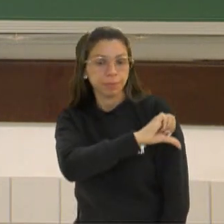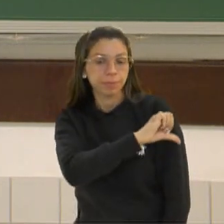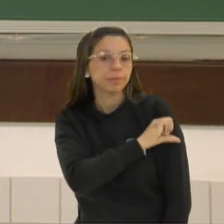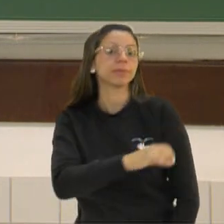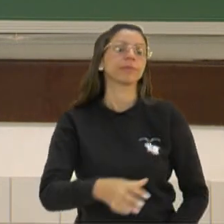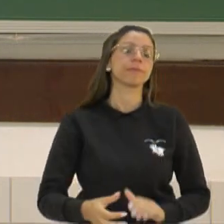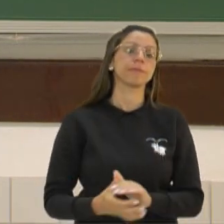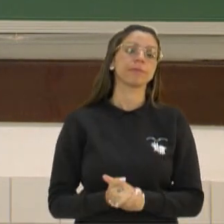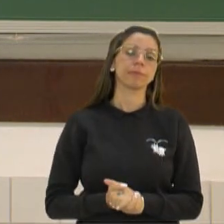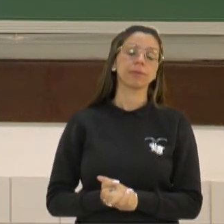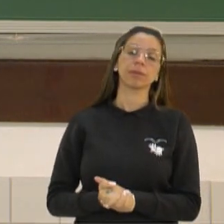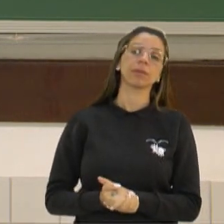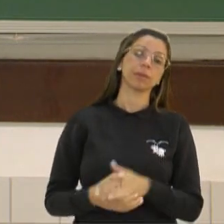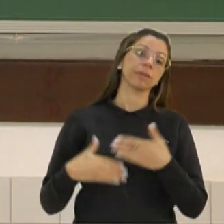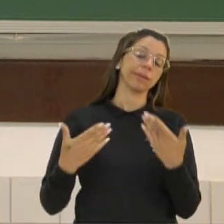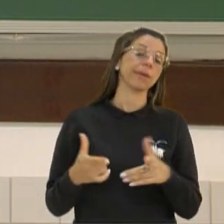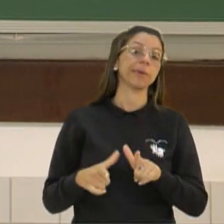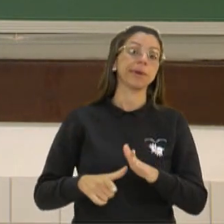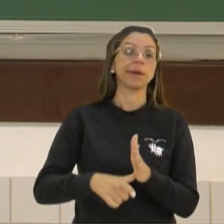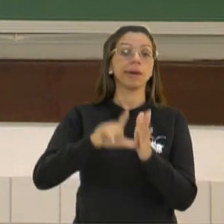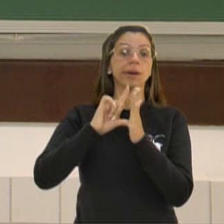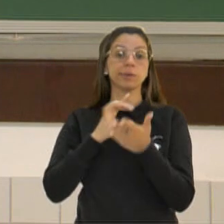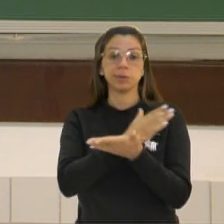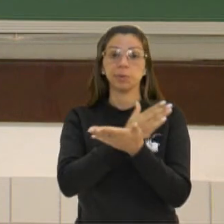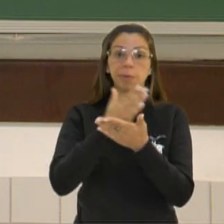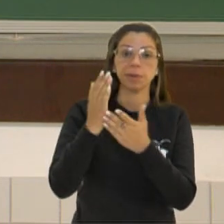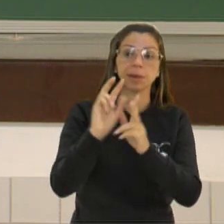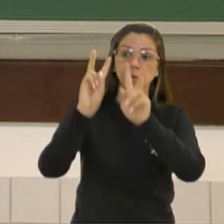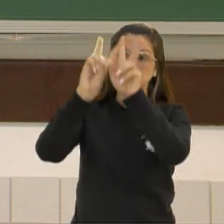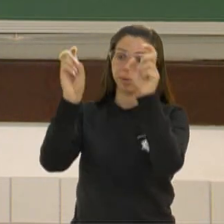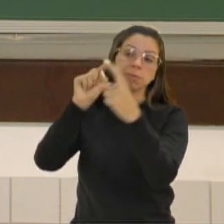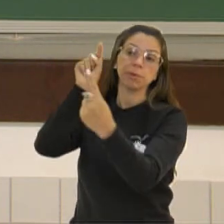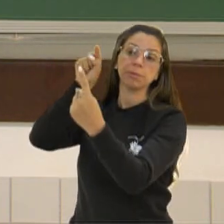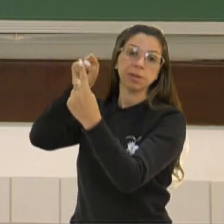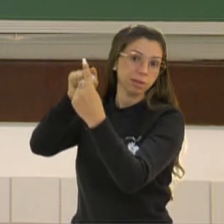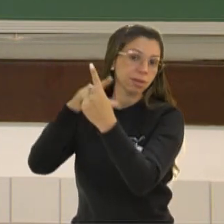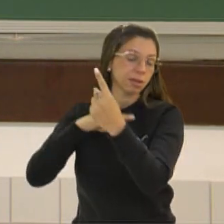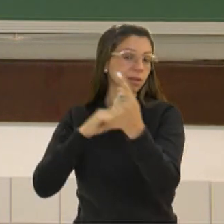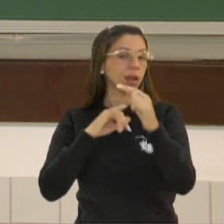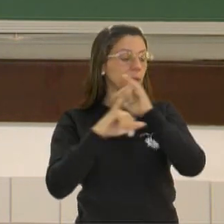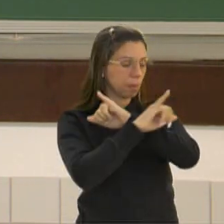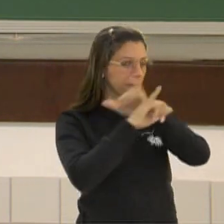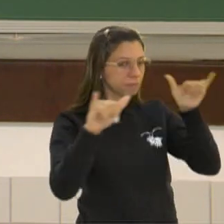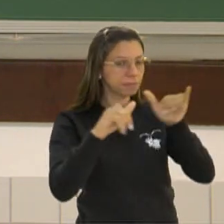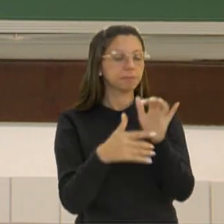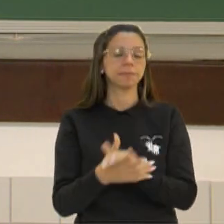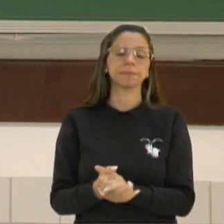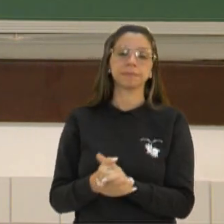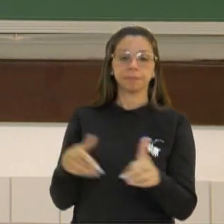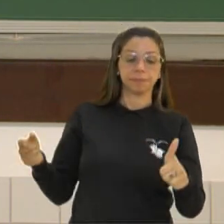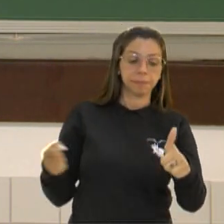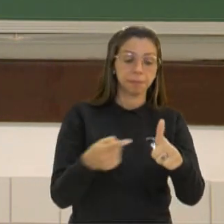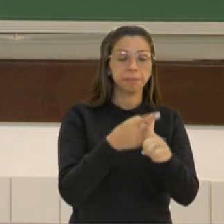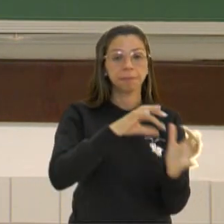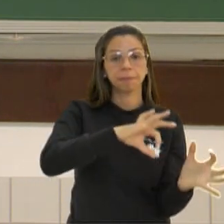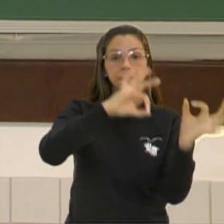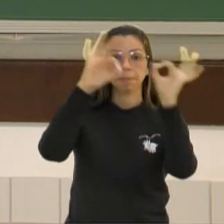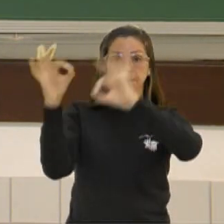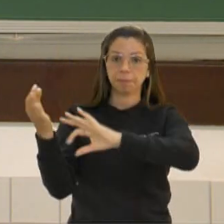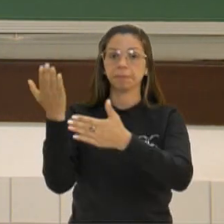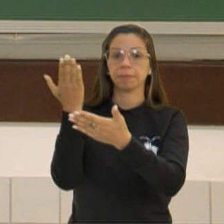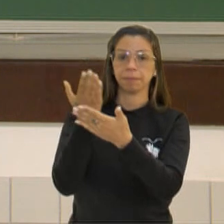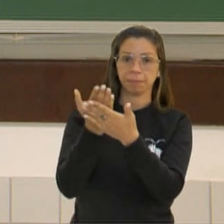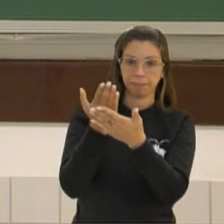fundamental. Tradicionalmente, antes do tema e objetivos da aula, vamos aos recadinhos aí para vocês. Primeiro, assista às aulas